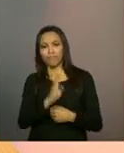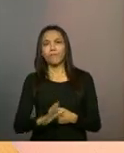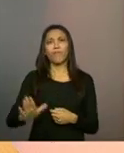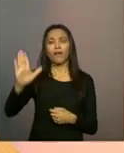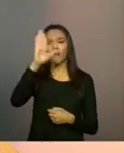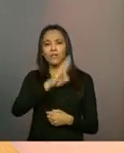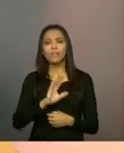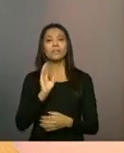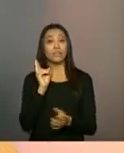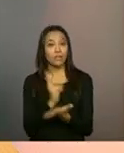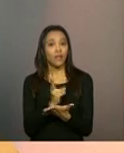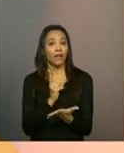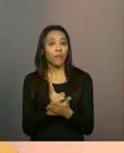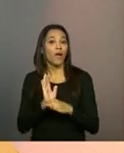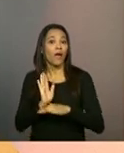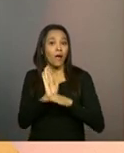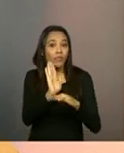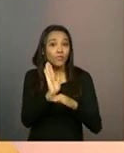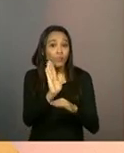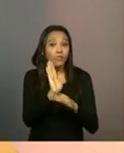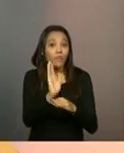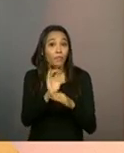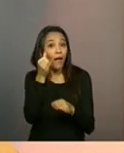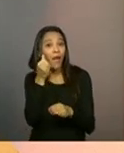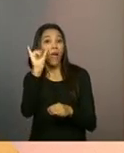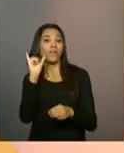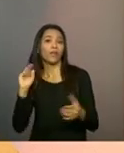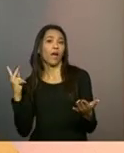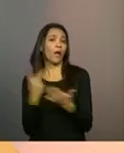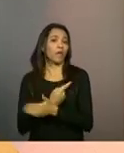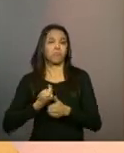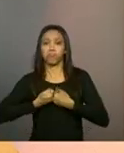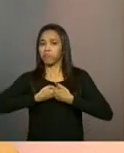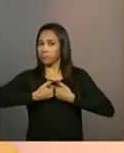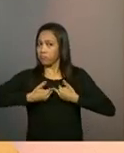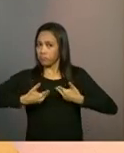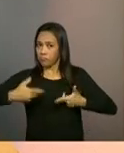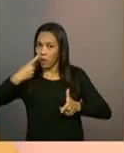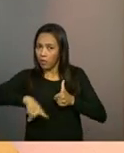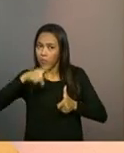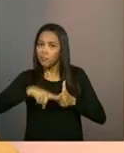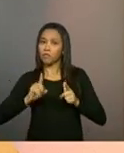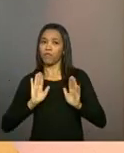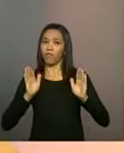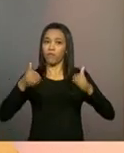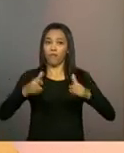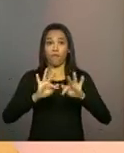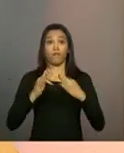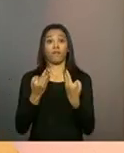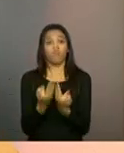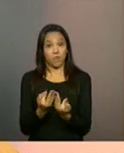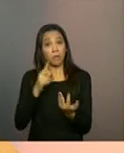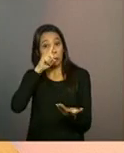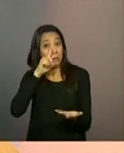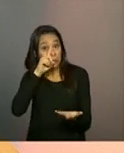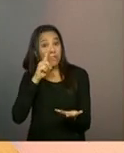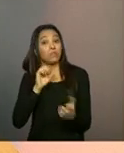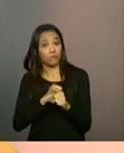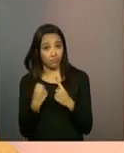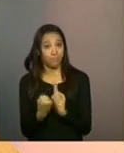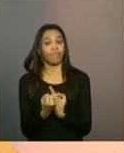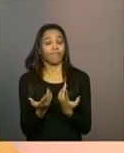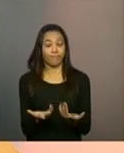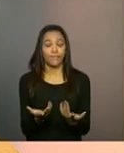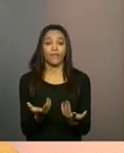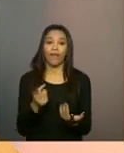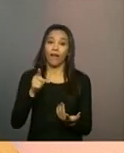preventiva, né? De forma a atuar sobre as vulnerabilidades, né? Para evitar os riscos sociais. Então, ele tem